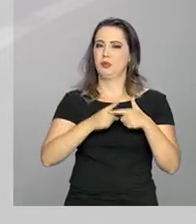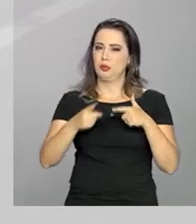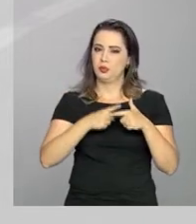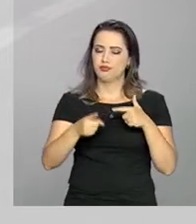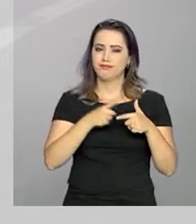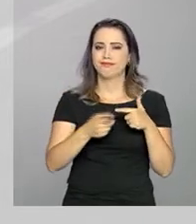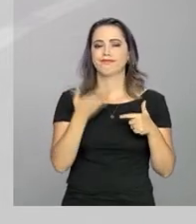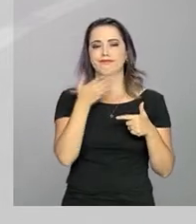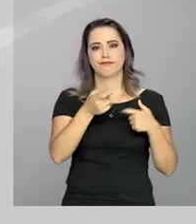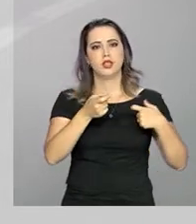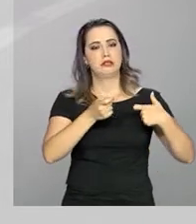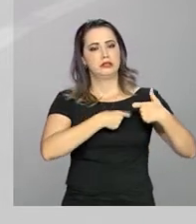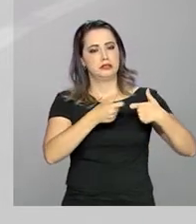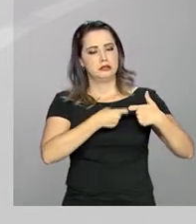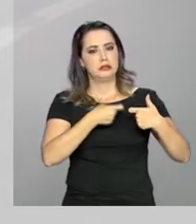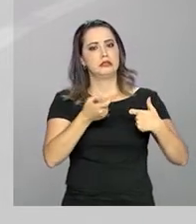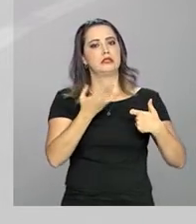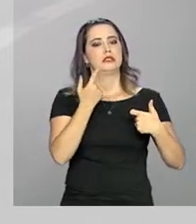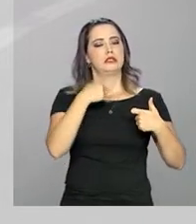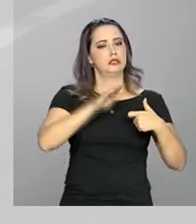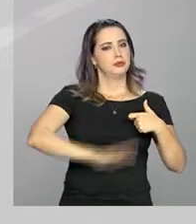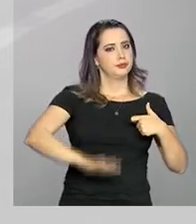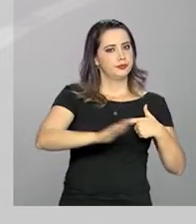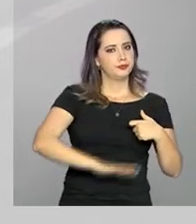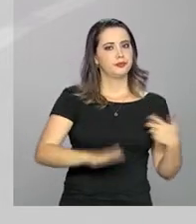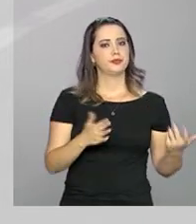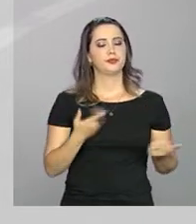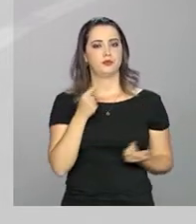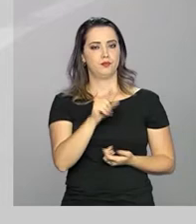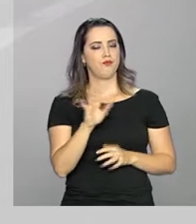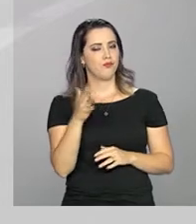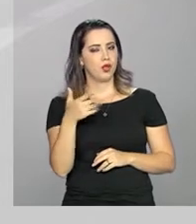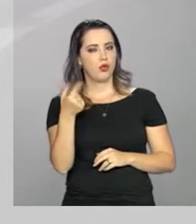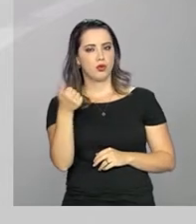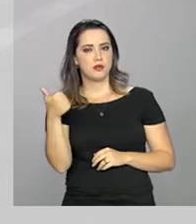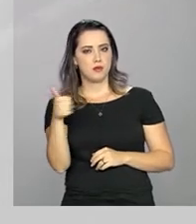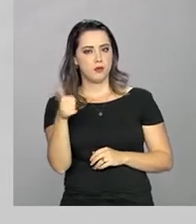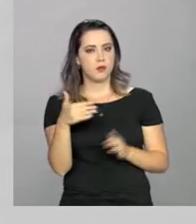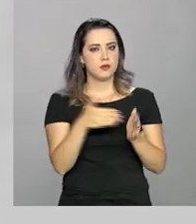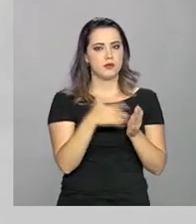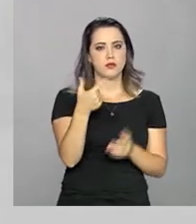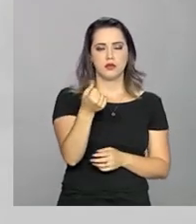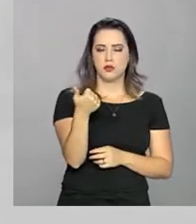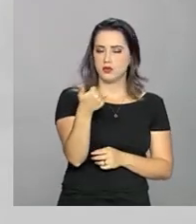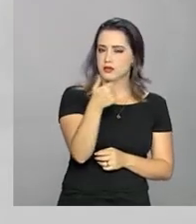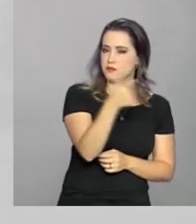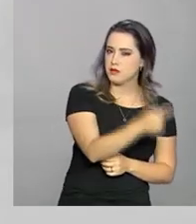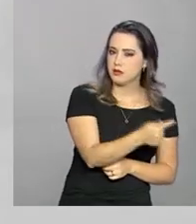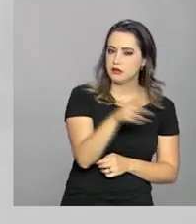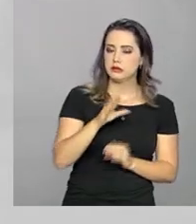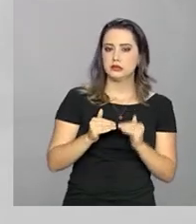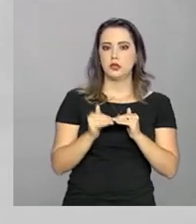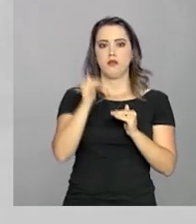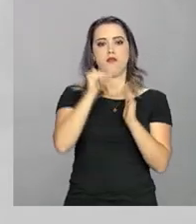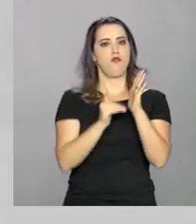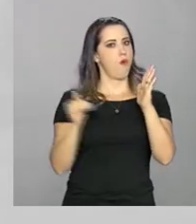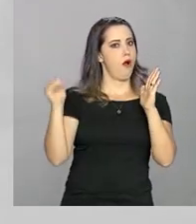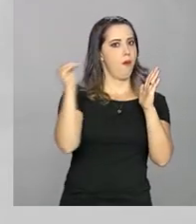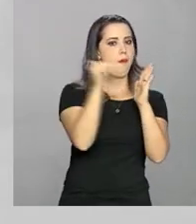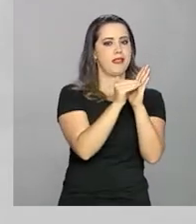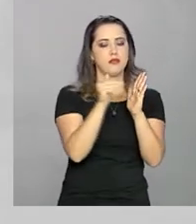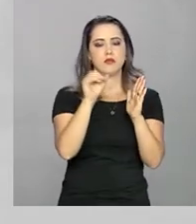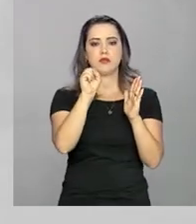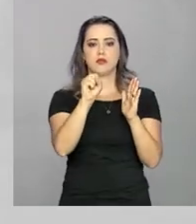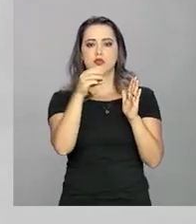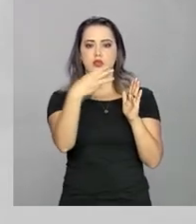quilômetros de rodovias federais. Entre 2011 e 2017, o Brasil teve um aumento de 83%